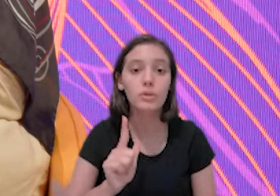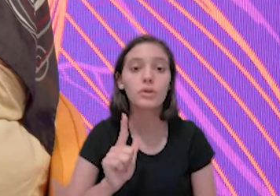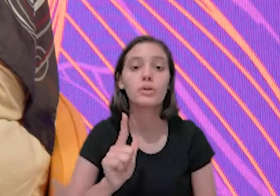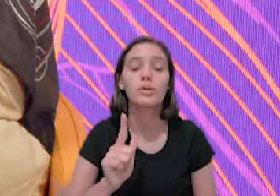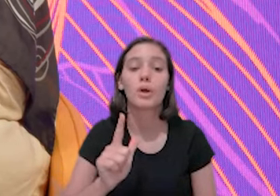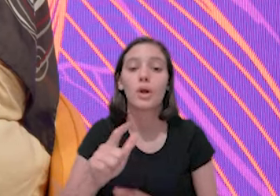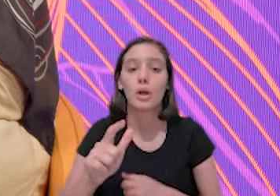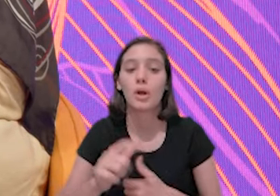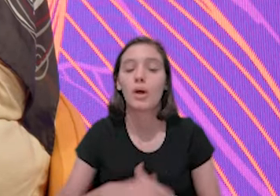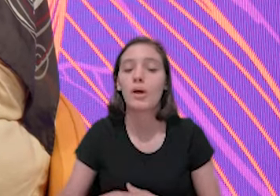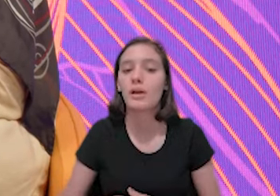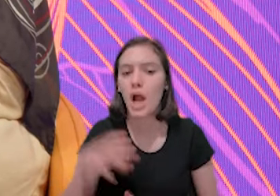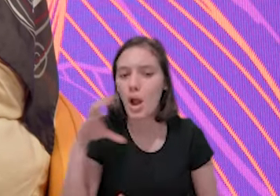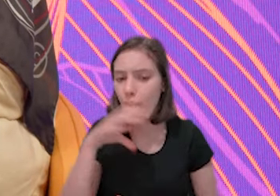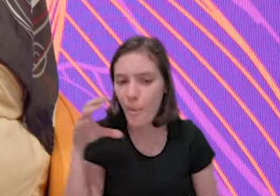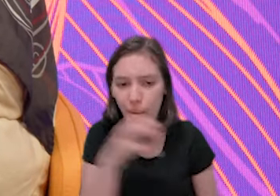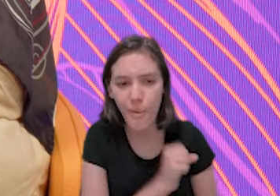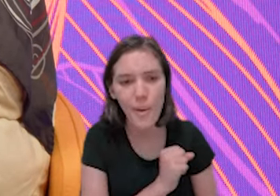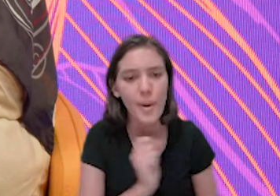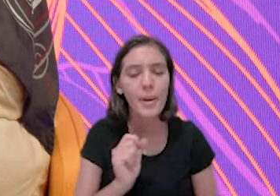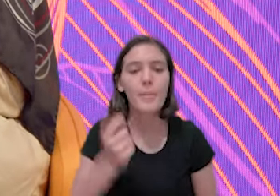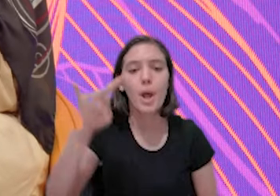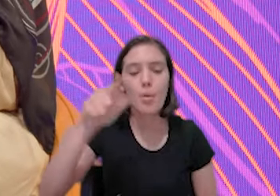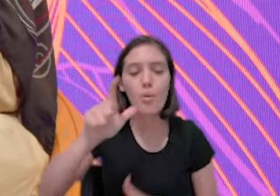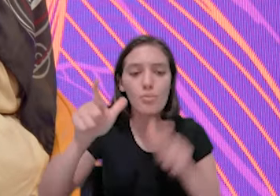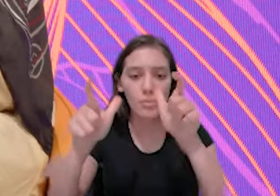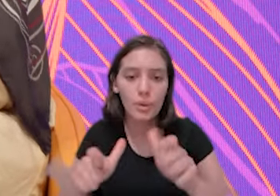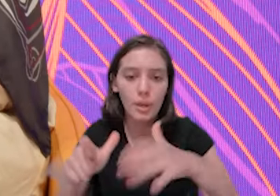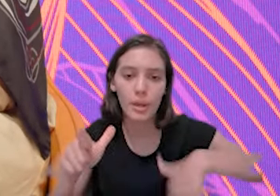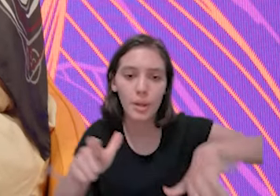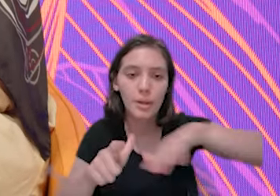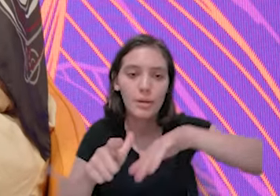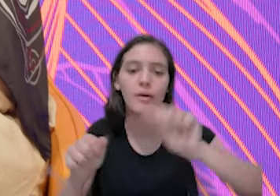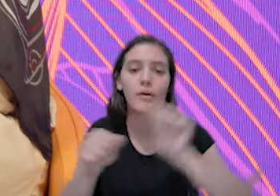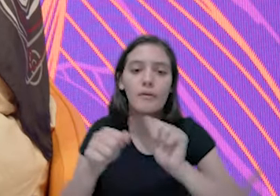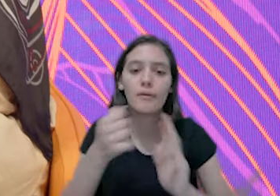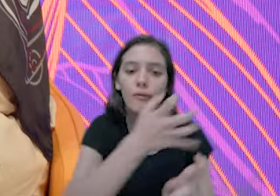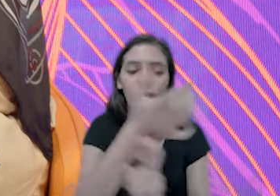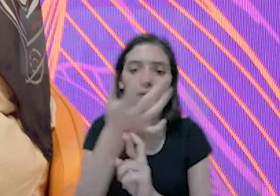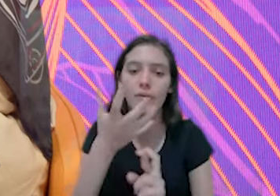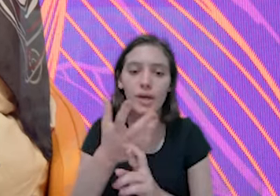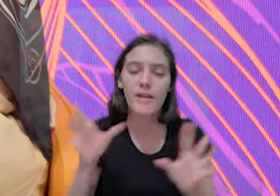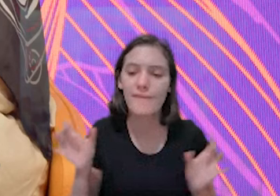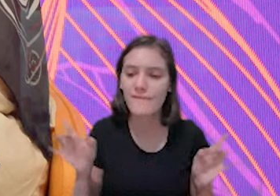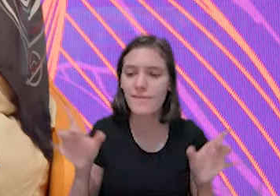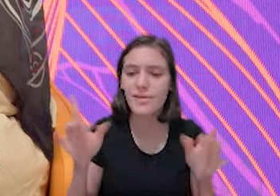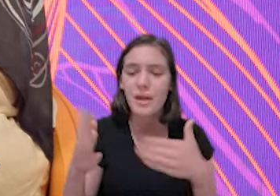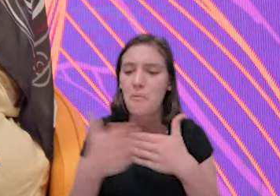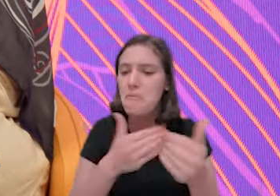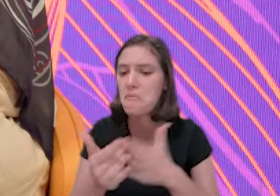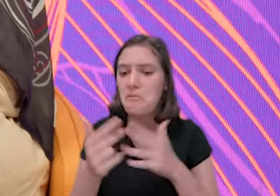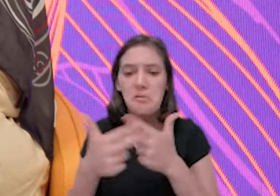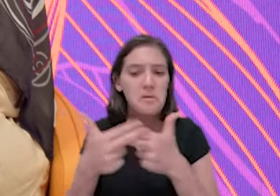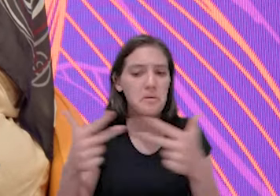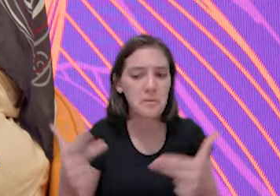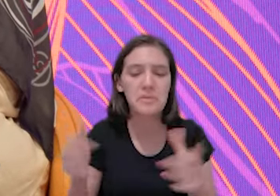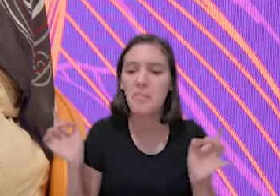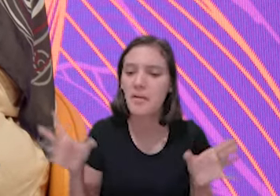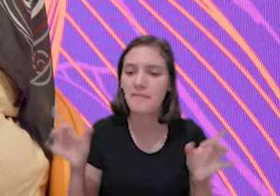gente de novo corre para lá, outro lugar, faz feira, faz